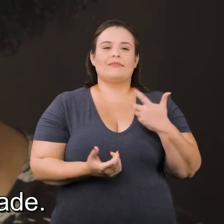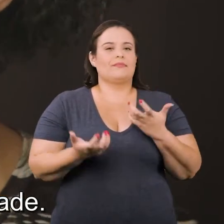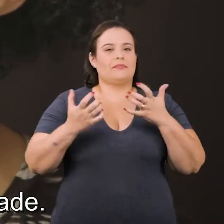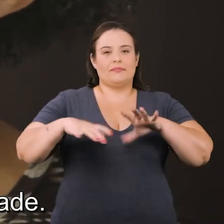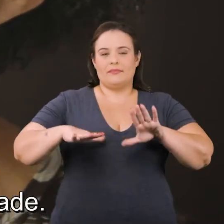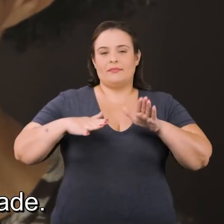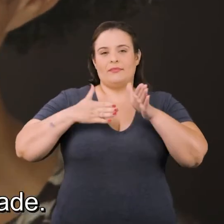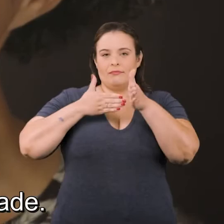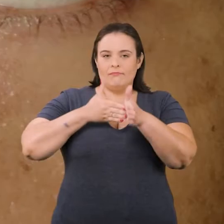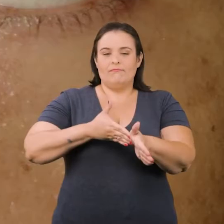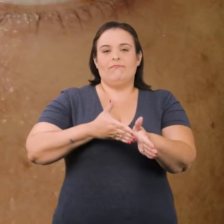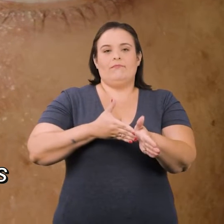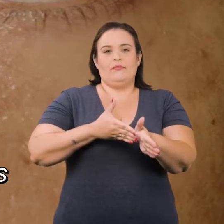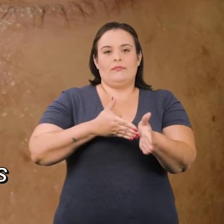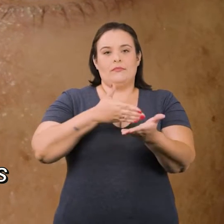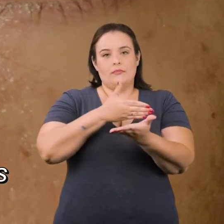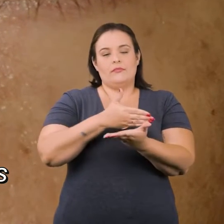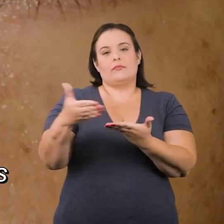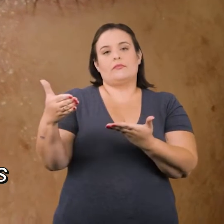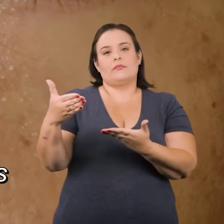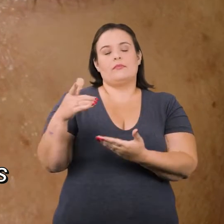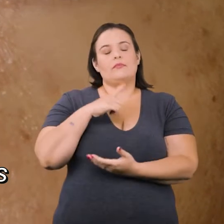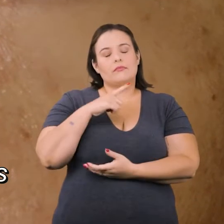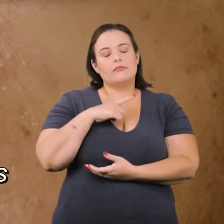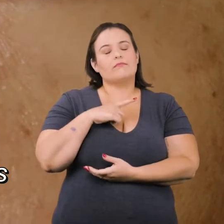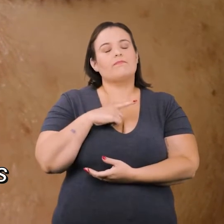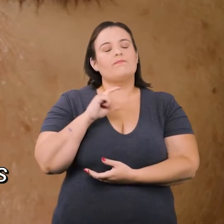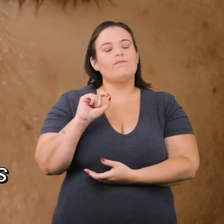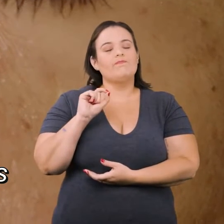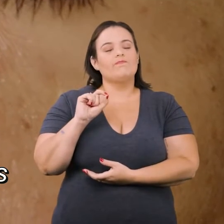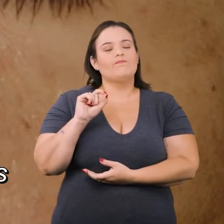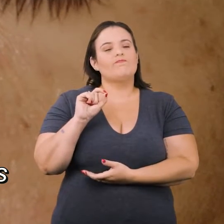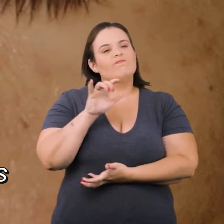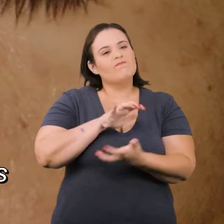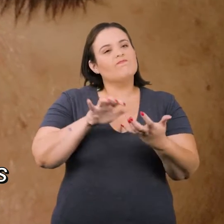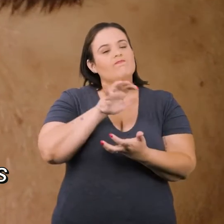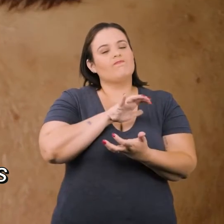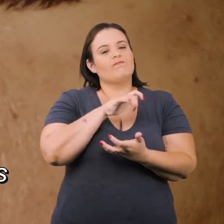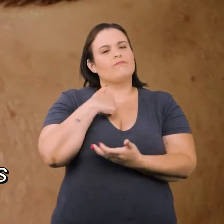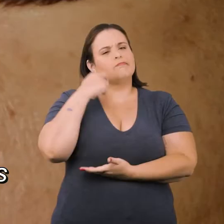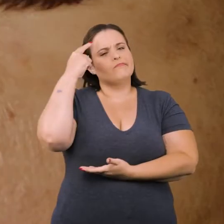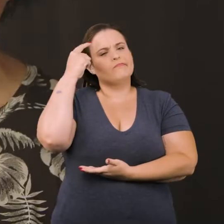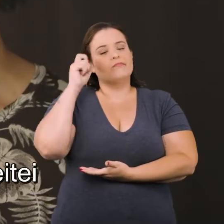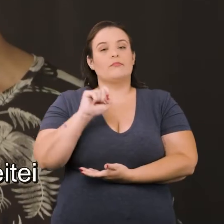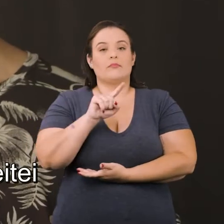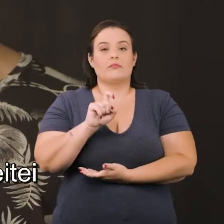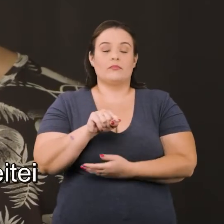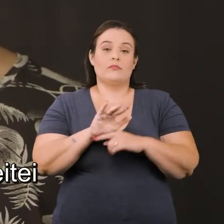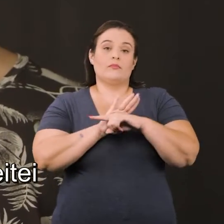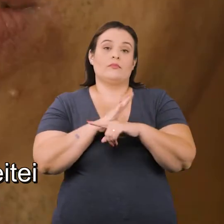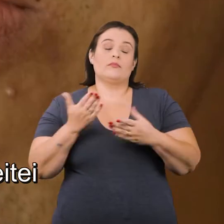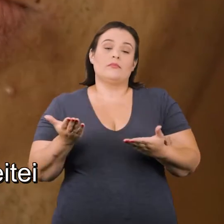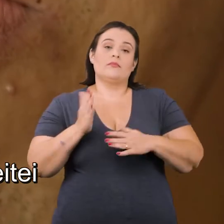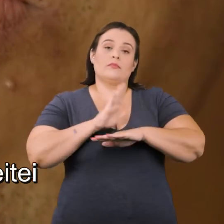seguir essa atividade. E comecei a ter muitas crises e questionamentos. E foi nesse